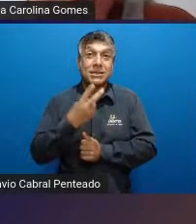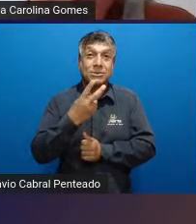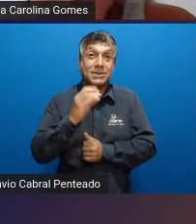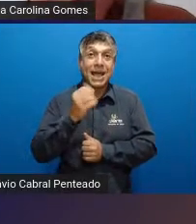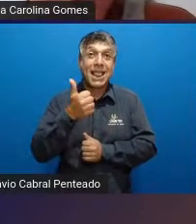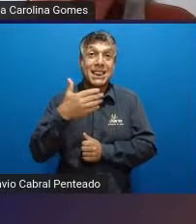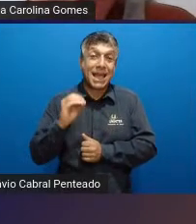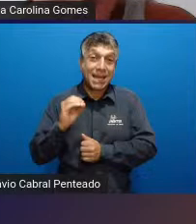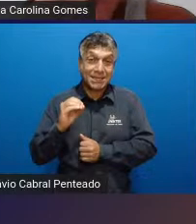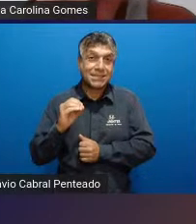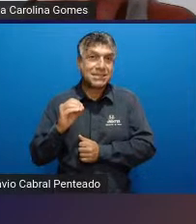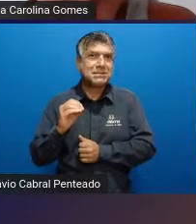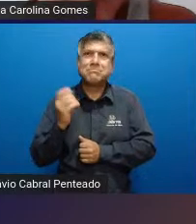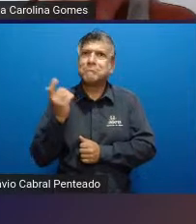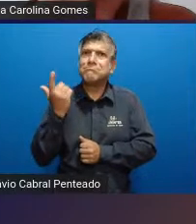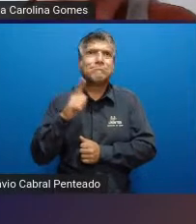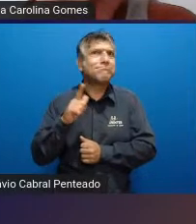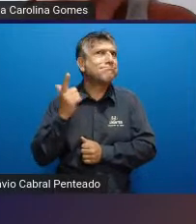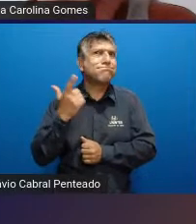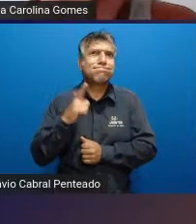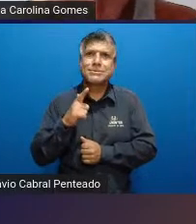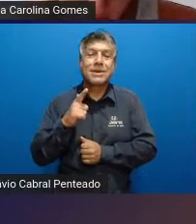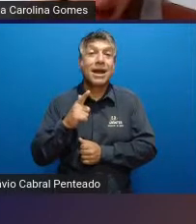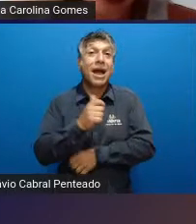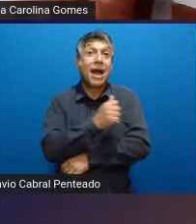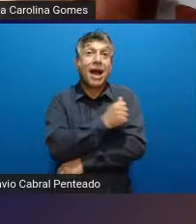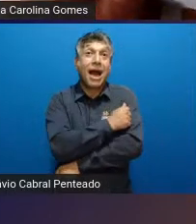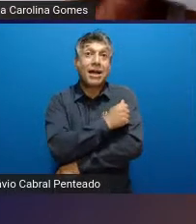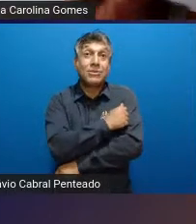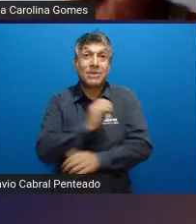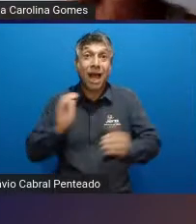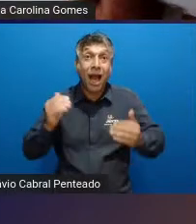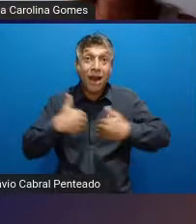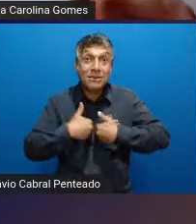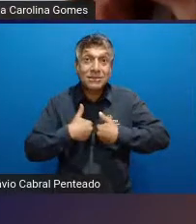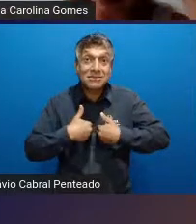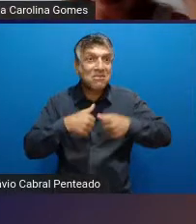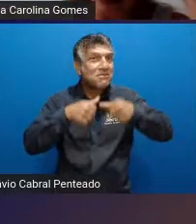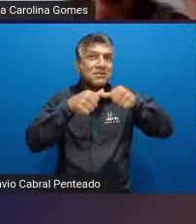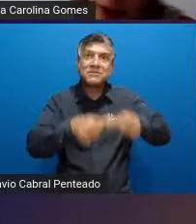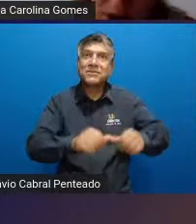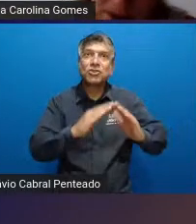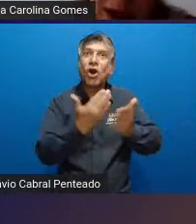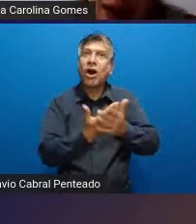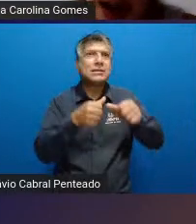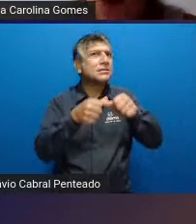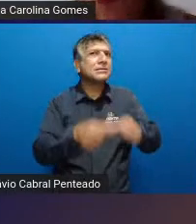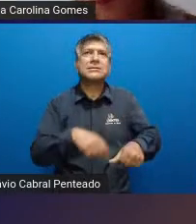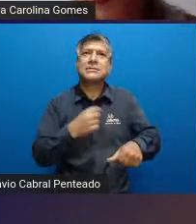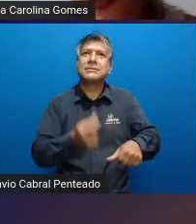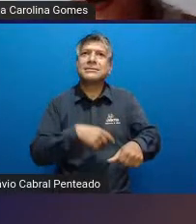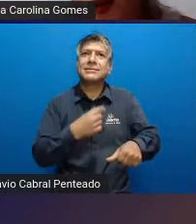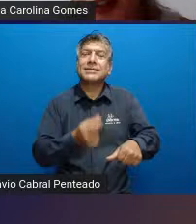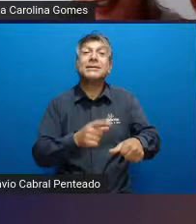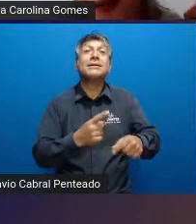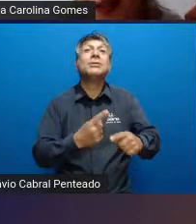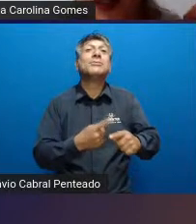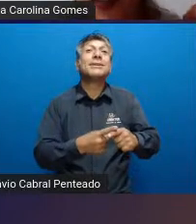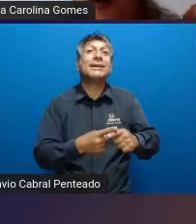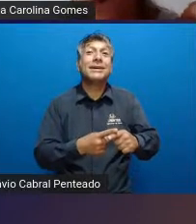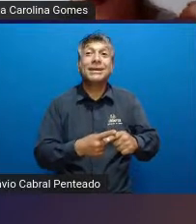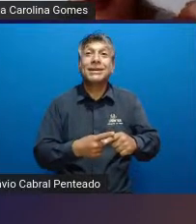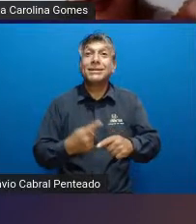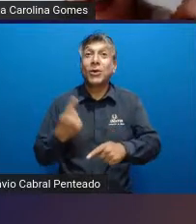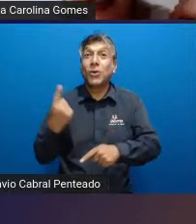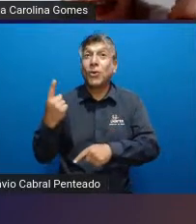teve um sucesso na permanência dos alunos com autismo nas escolas devido principalmente a um auxiliar de